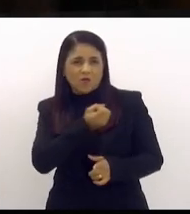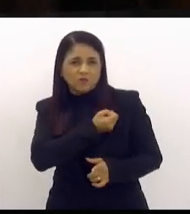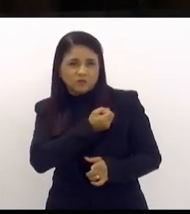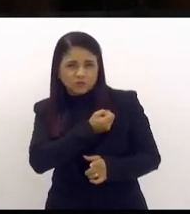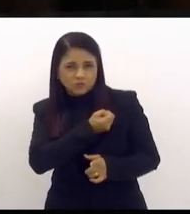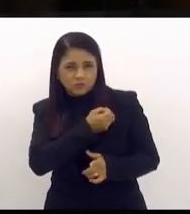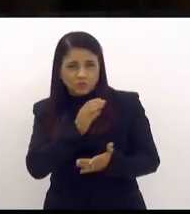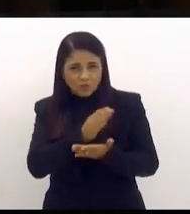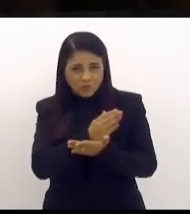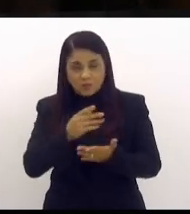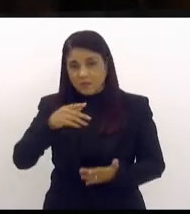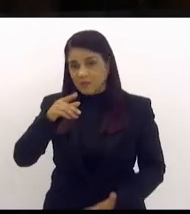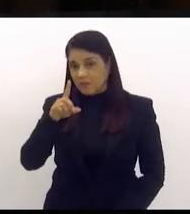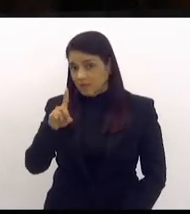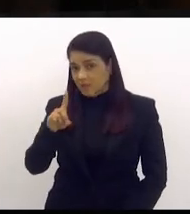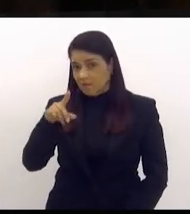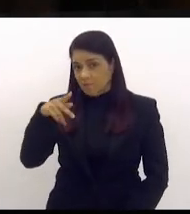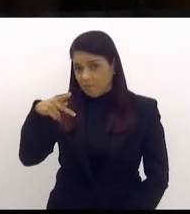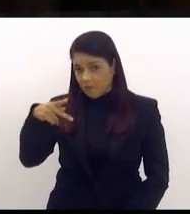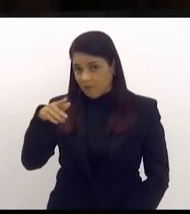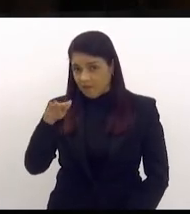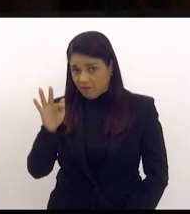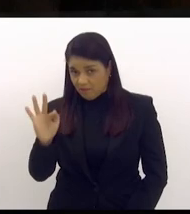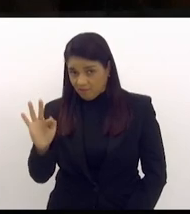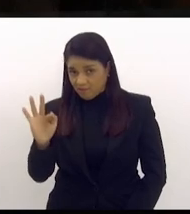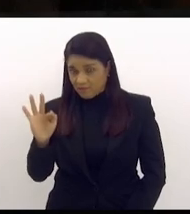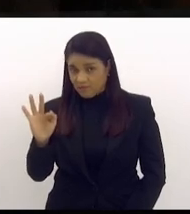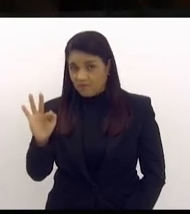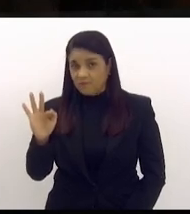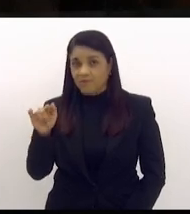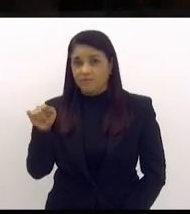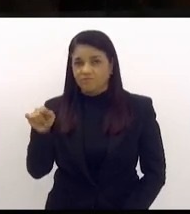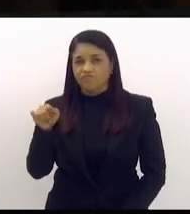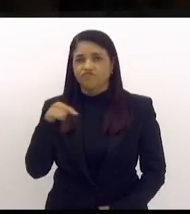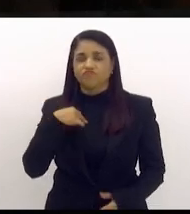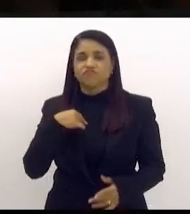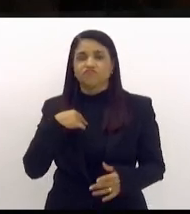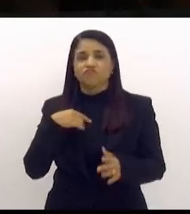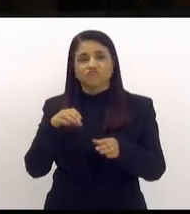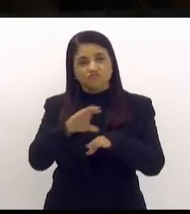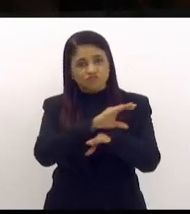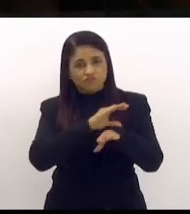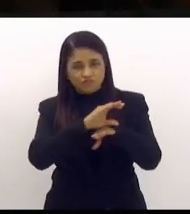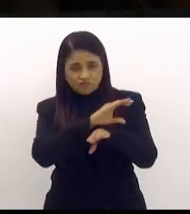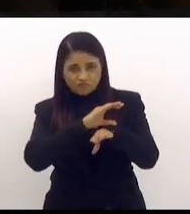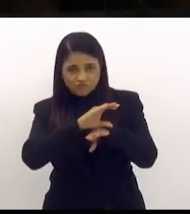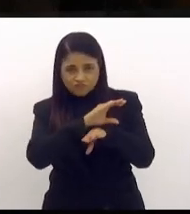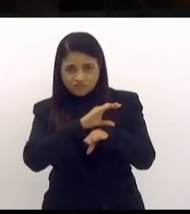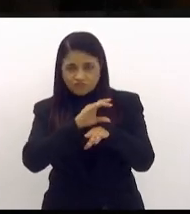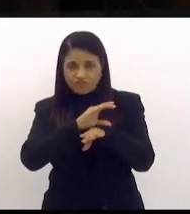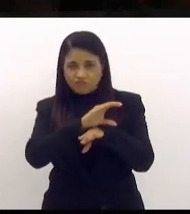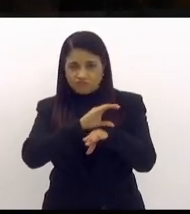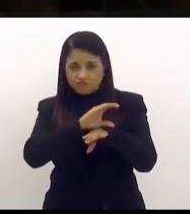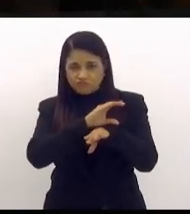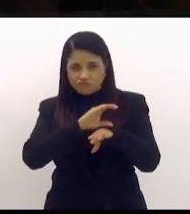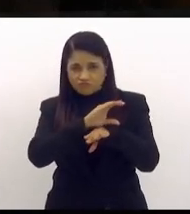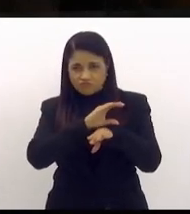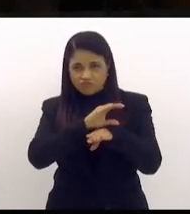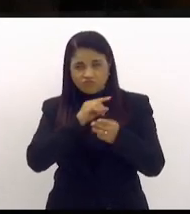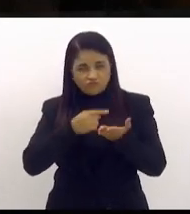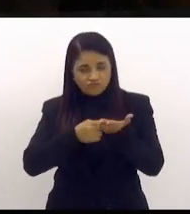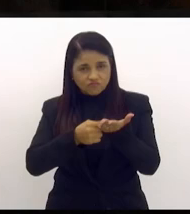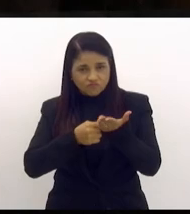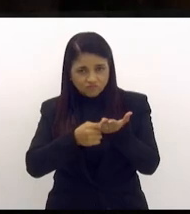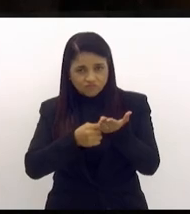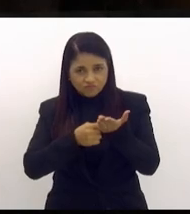Na DPF, que é a direta de constitucionalidade que foi feita por descumprimento de princípio